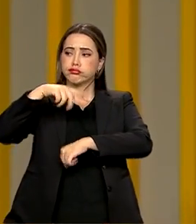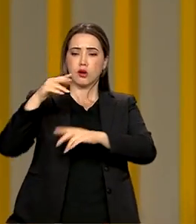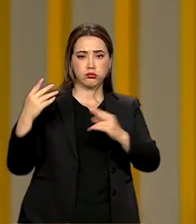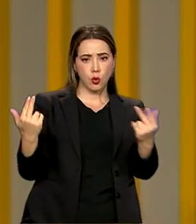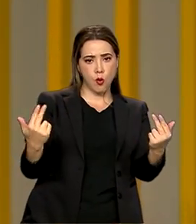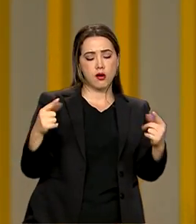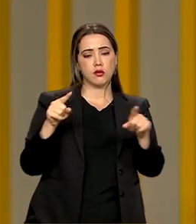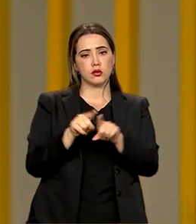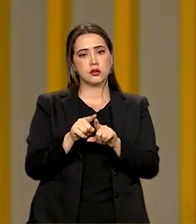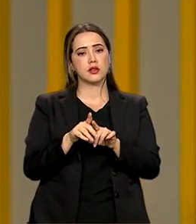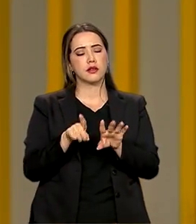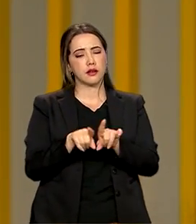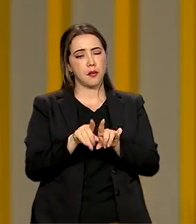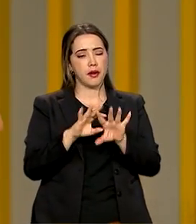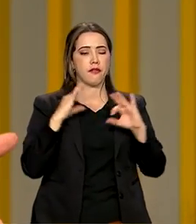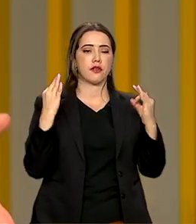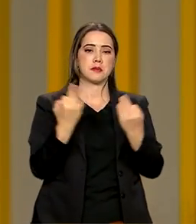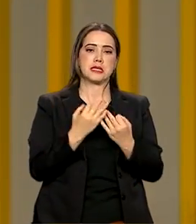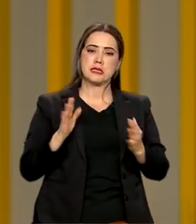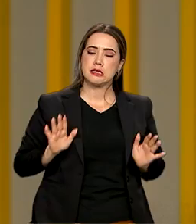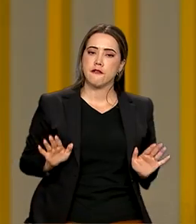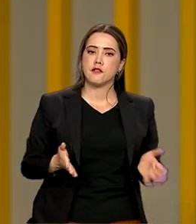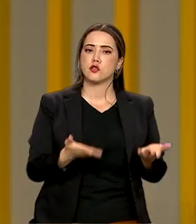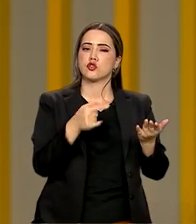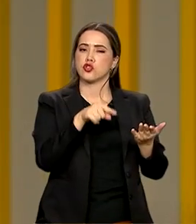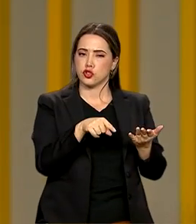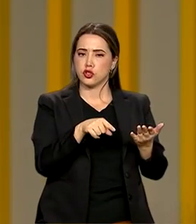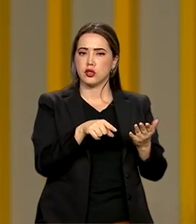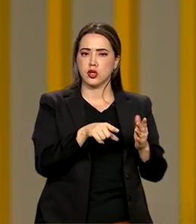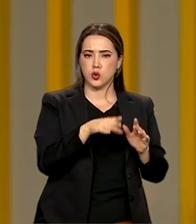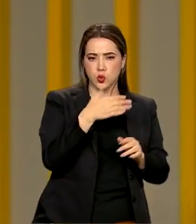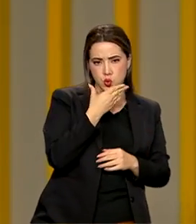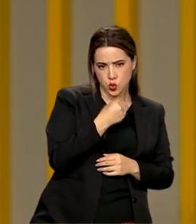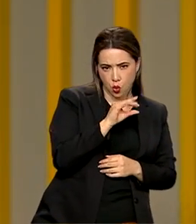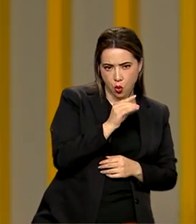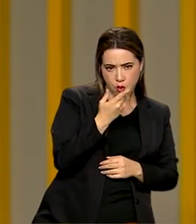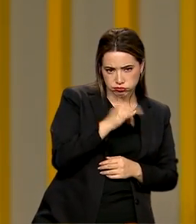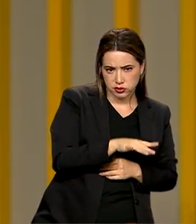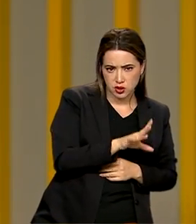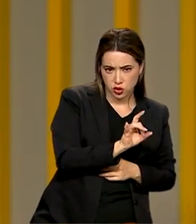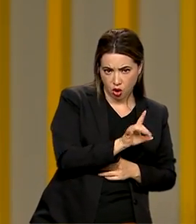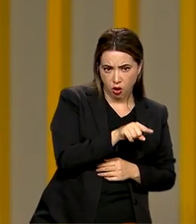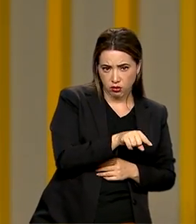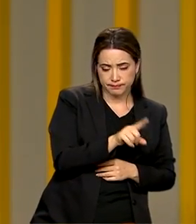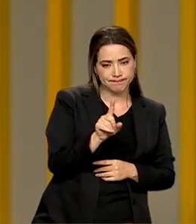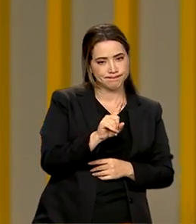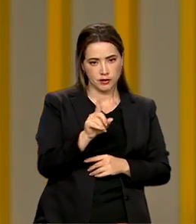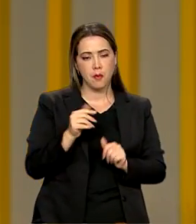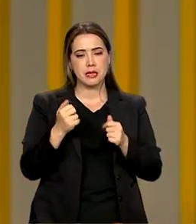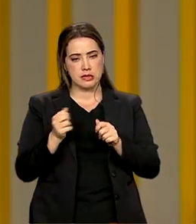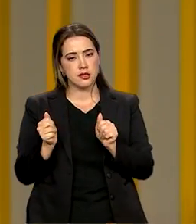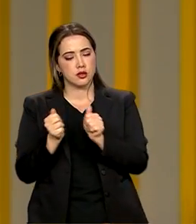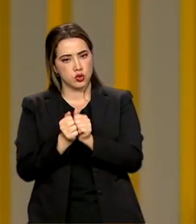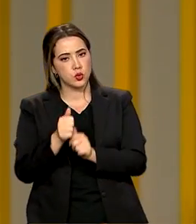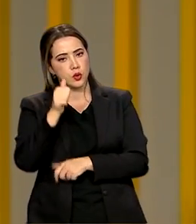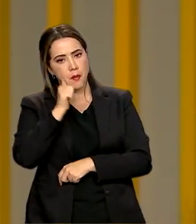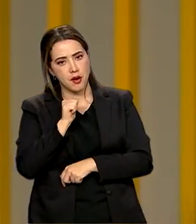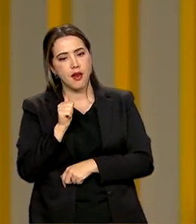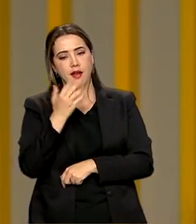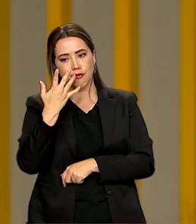famílias para a inserção no esporte, não só com os meninos, mas também com as meninas. A inserção de mulheres